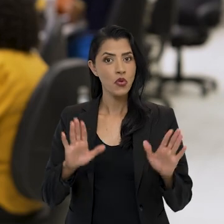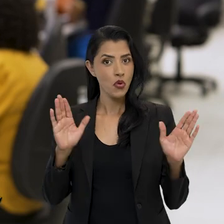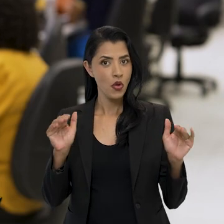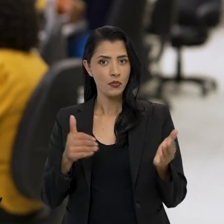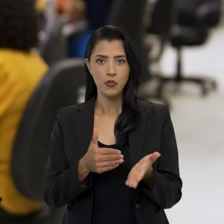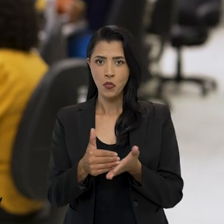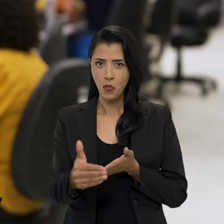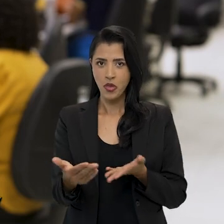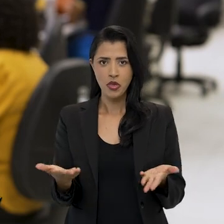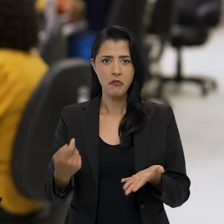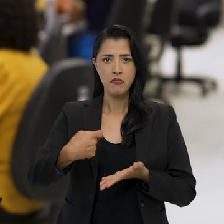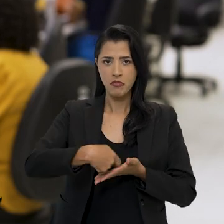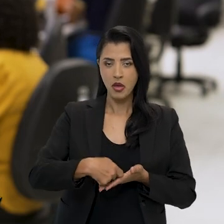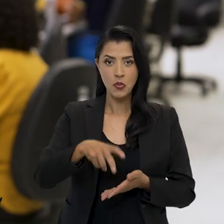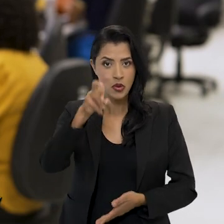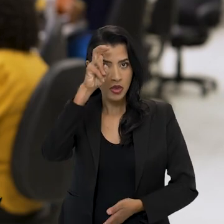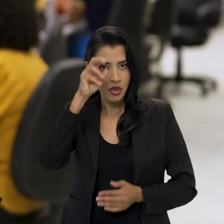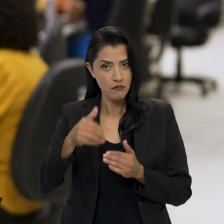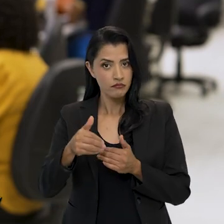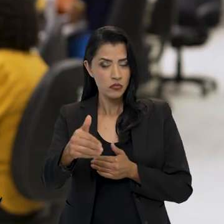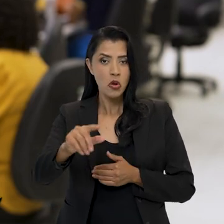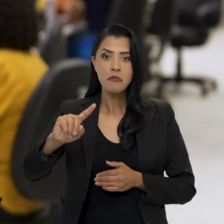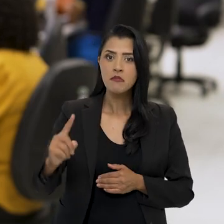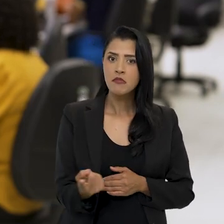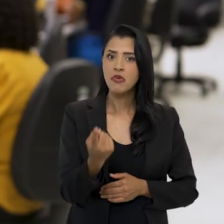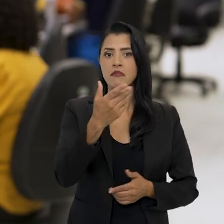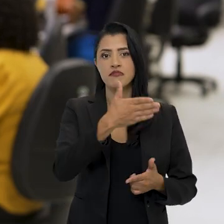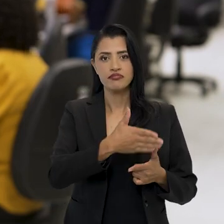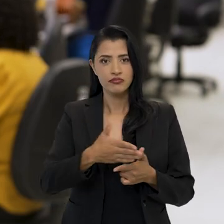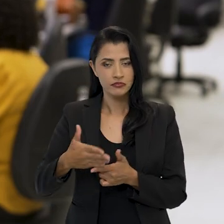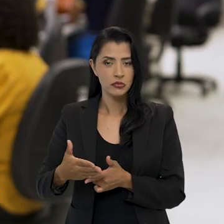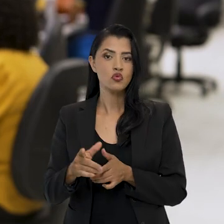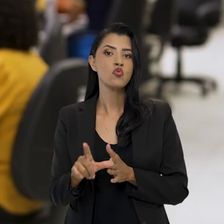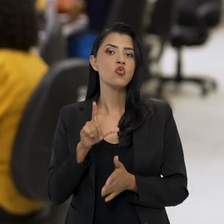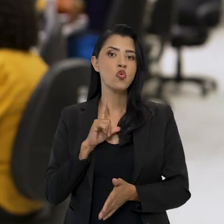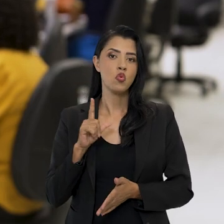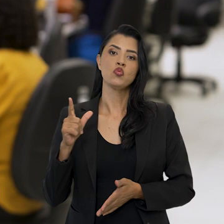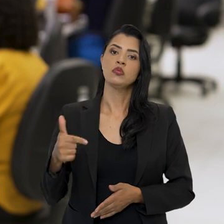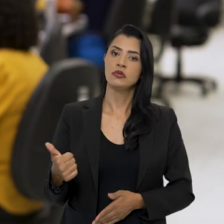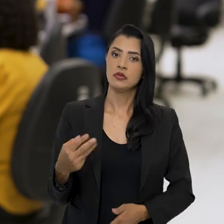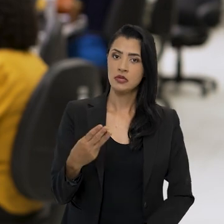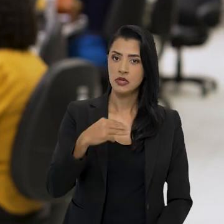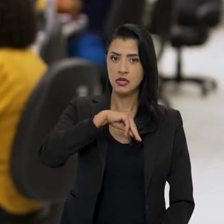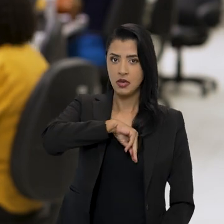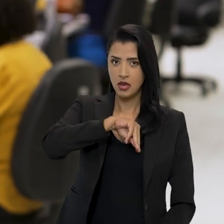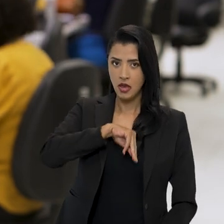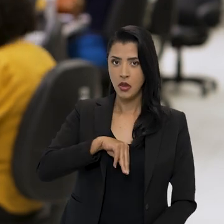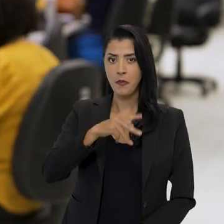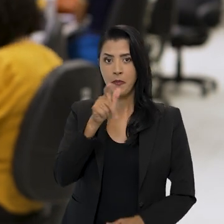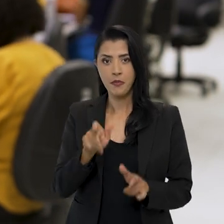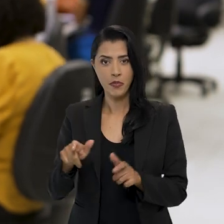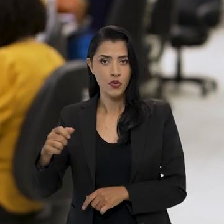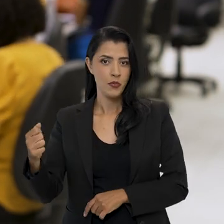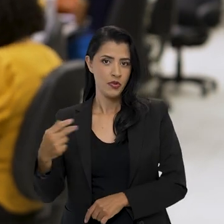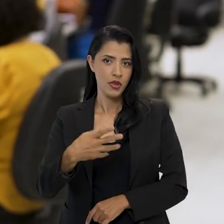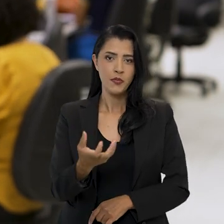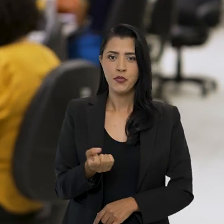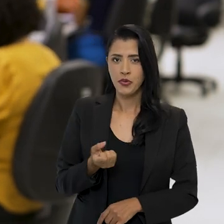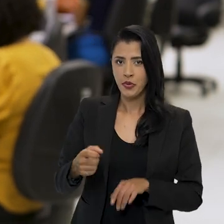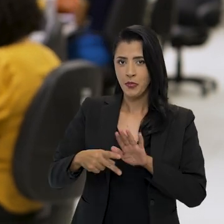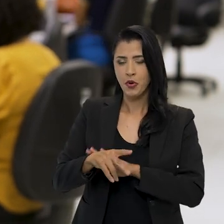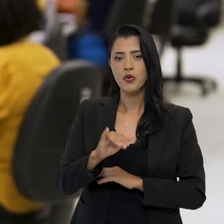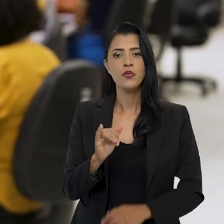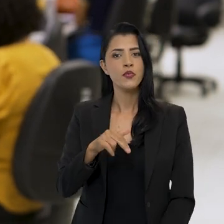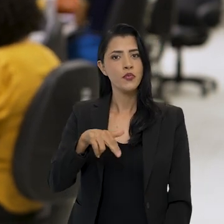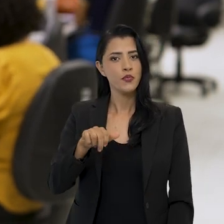Olá! Começa a ser paga na quinta-feira a primeira parcela do adiantamento do 13º salário de aposentados